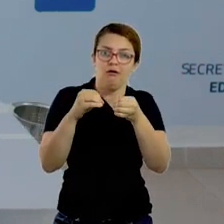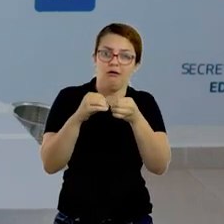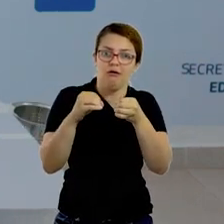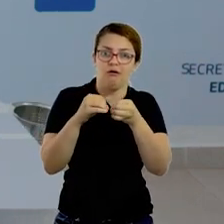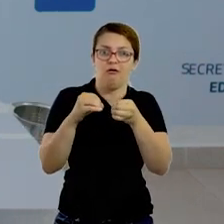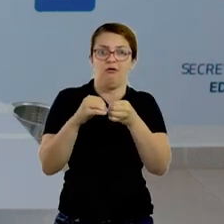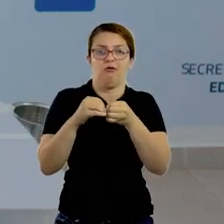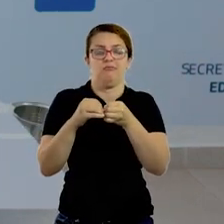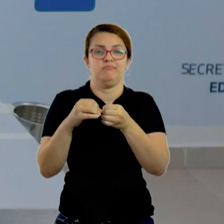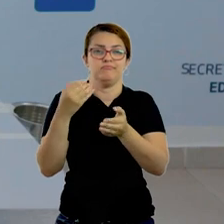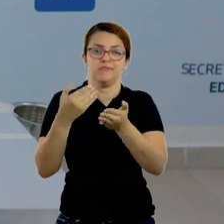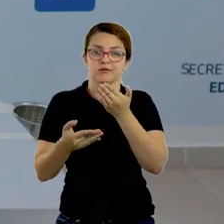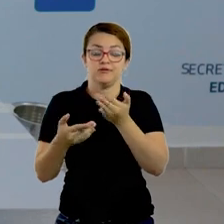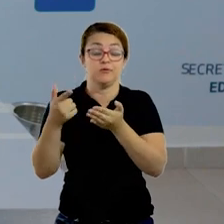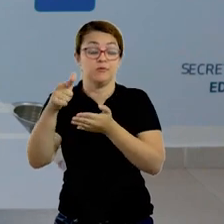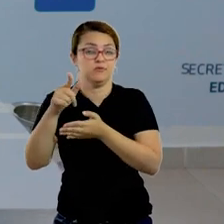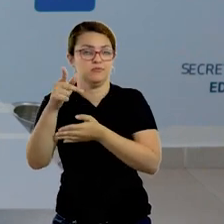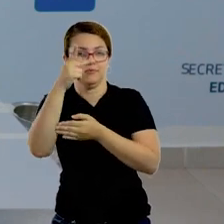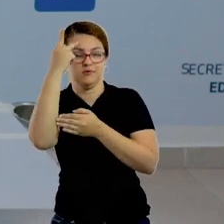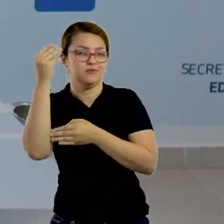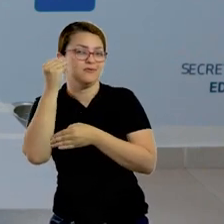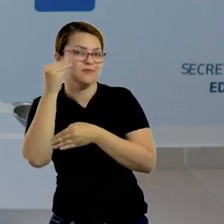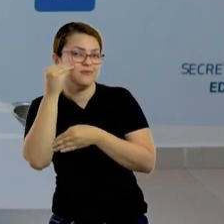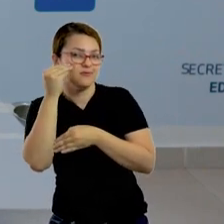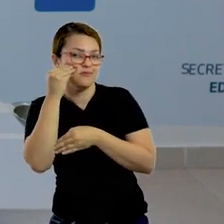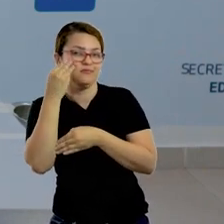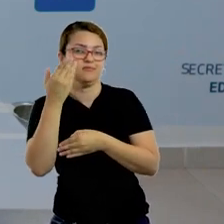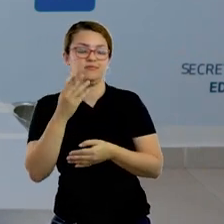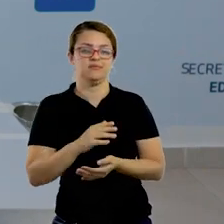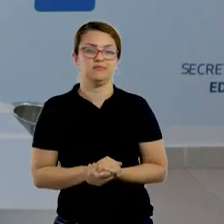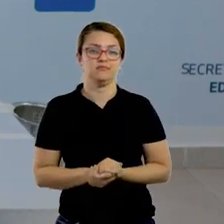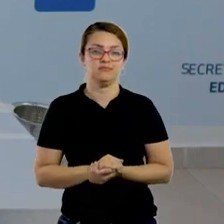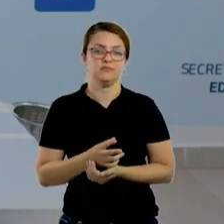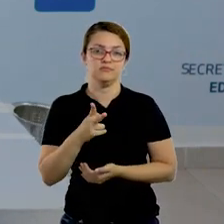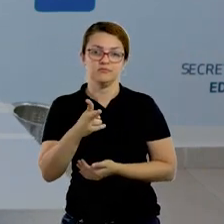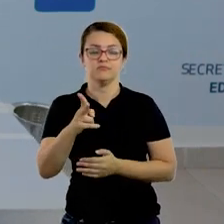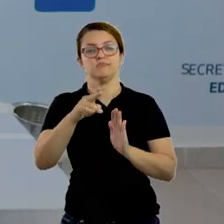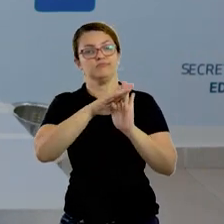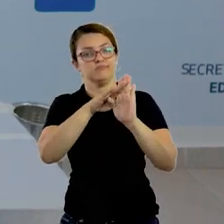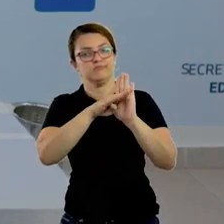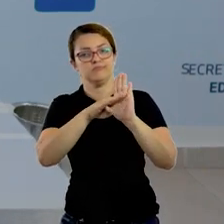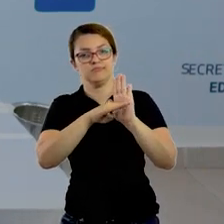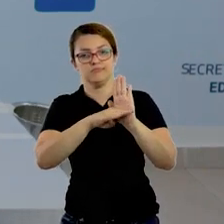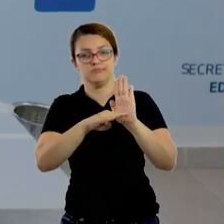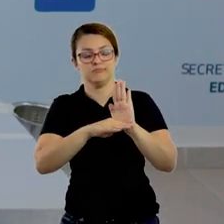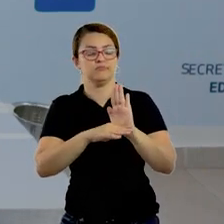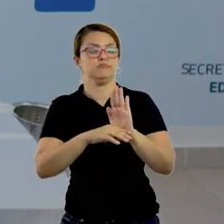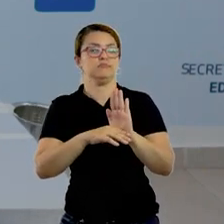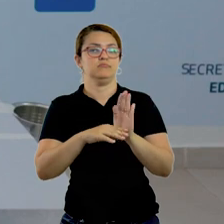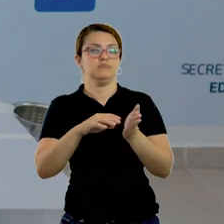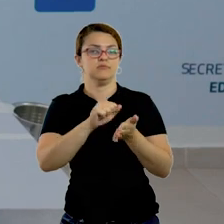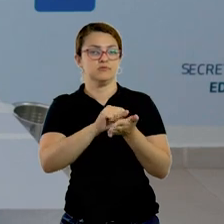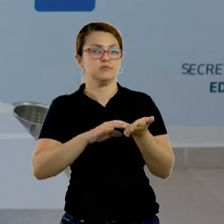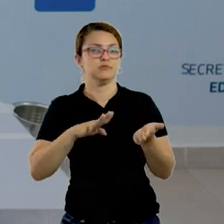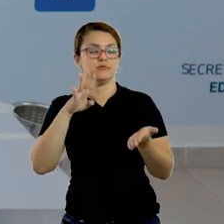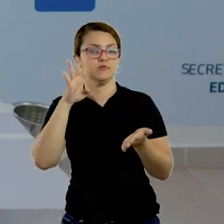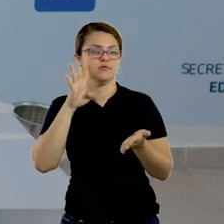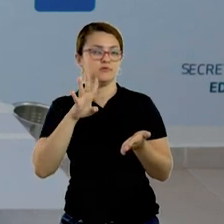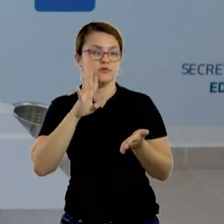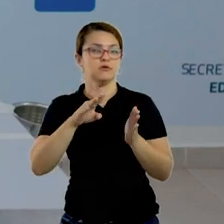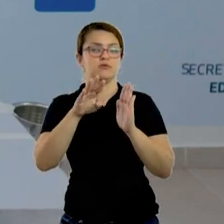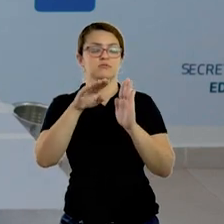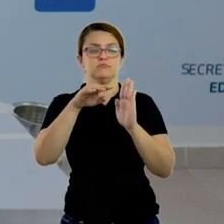espaço, ele perde a vez, é a vez do adversário. Se ele não fizer o gol, é a vez do adversário e assim por diante, tá? Uma atividade bem bacana.